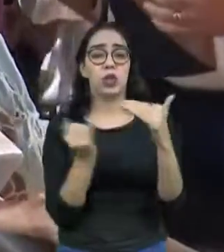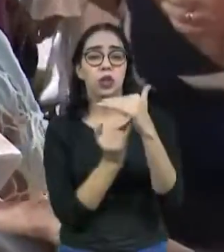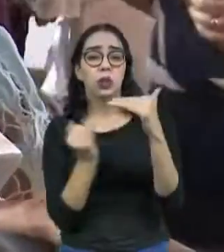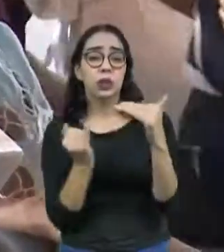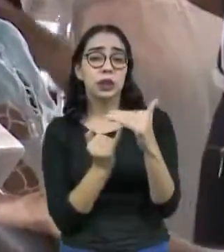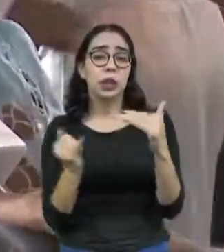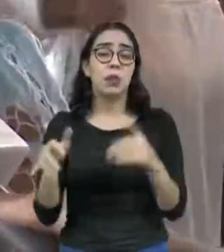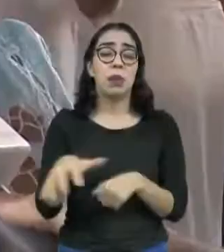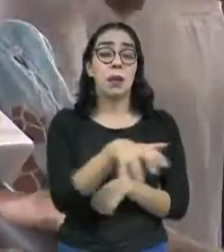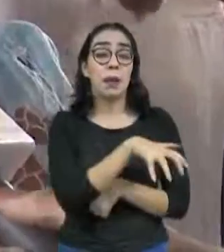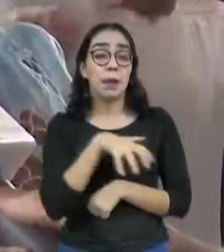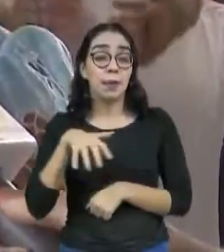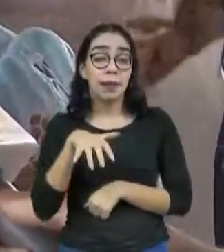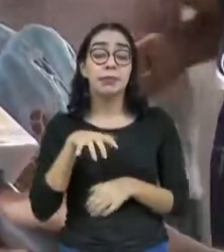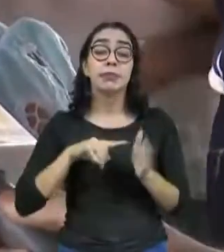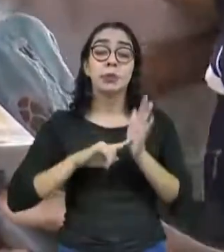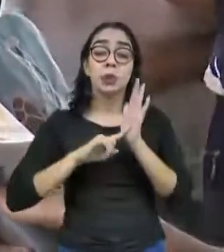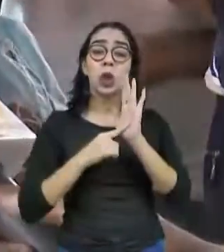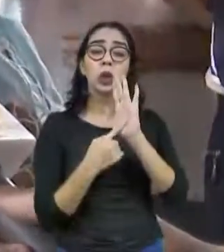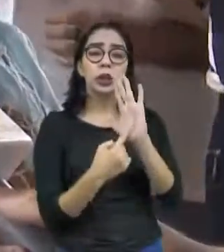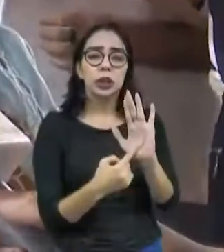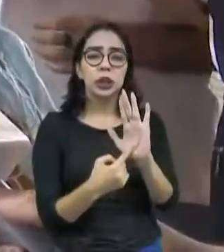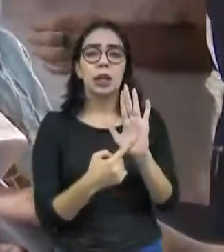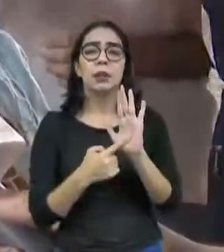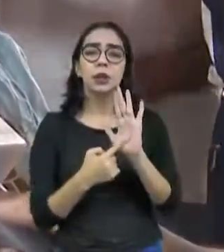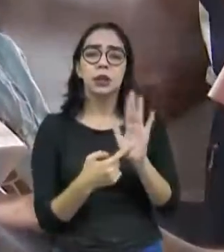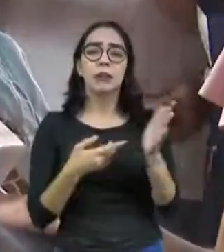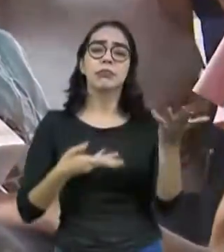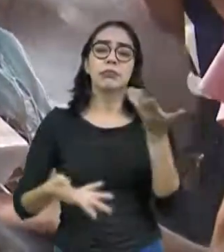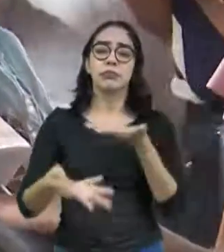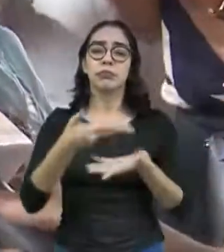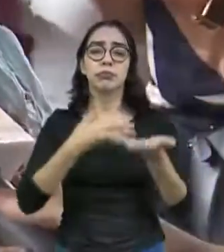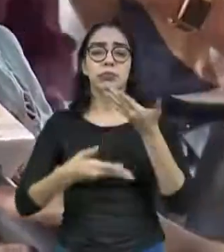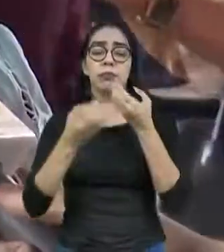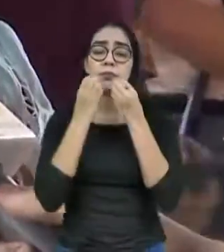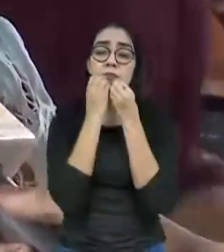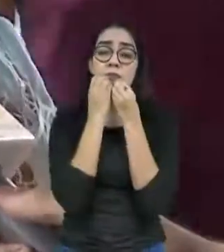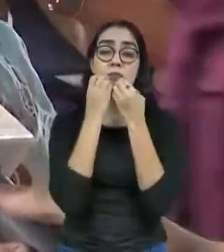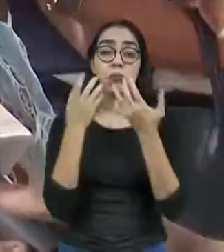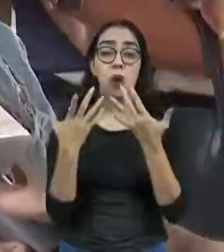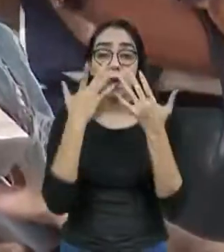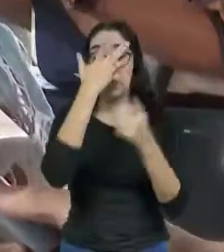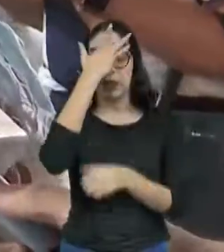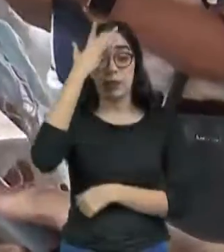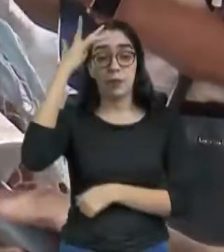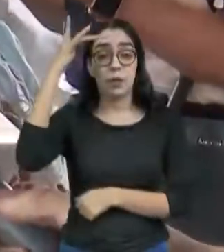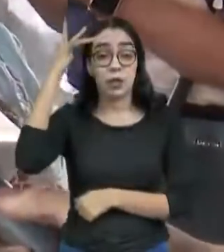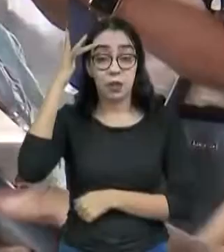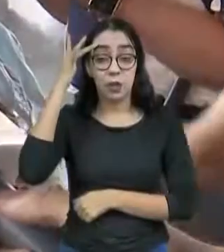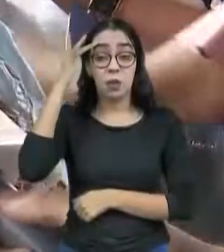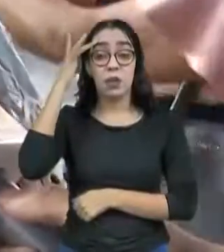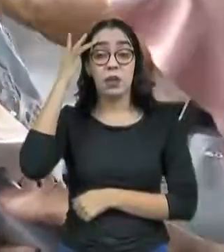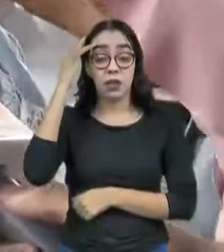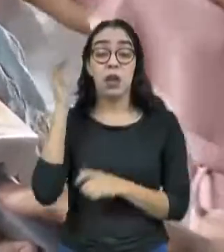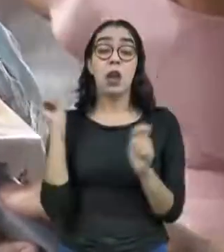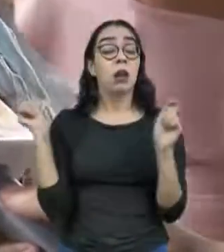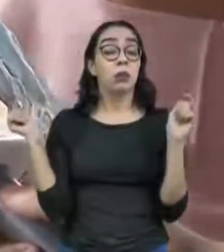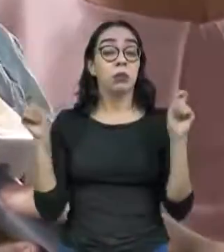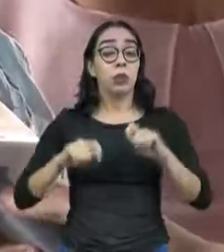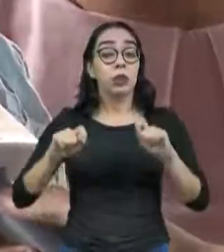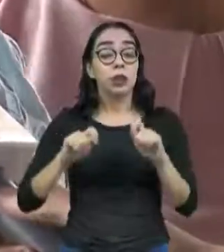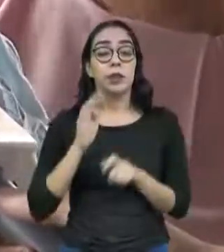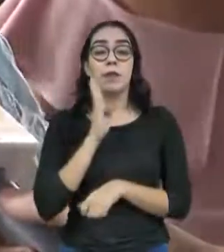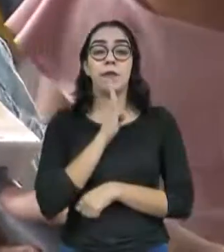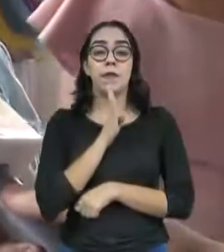oportunidades de uma melhor convivência e de que as pessoas tenham oportunidade de se conhecer